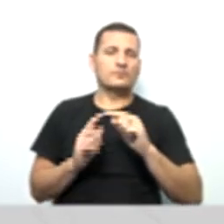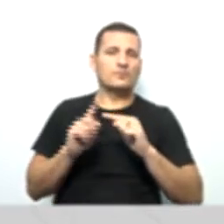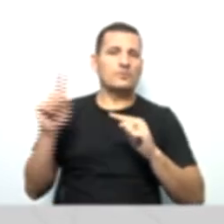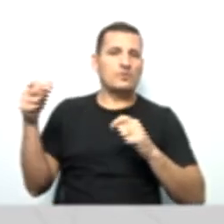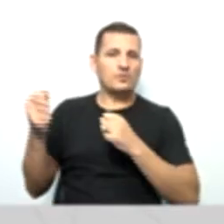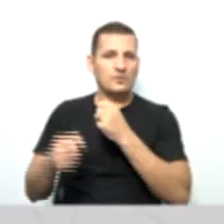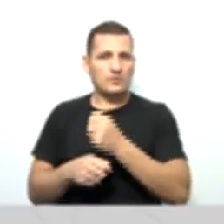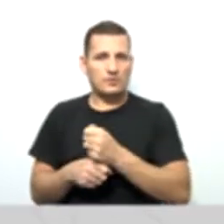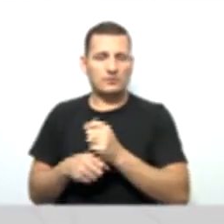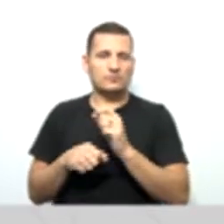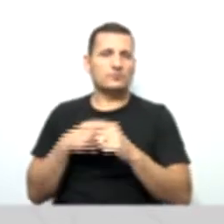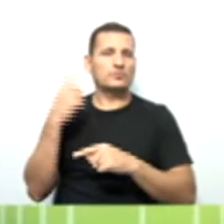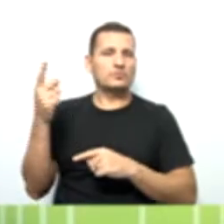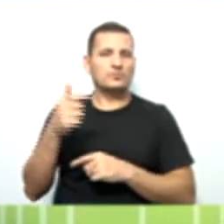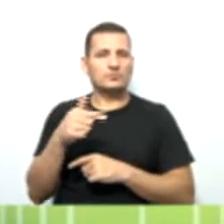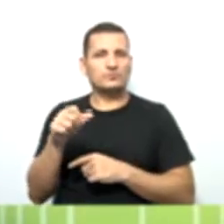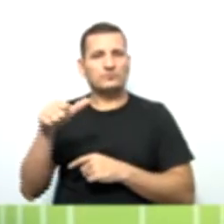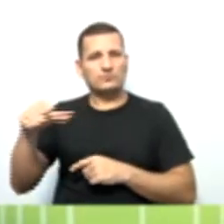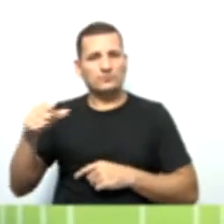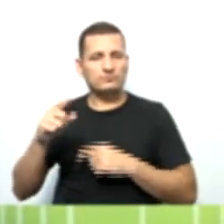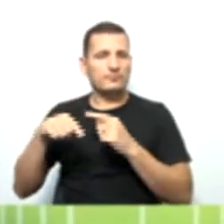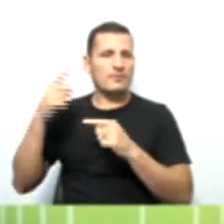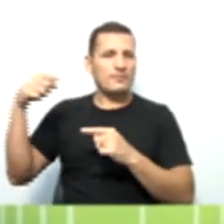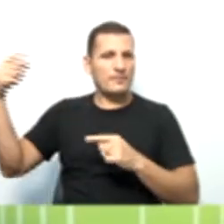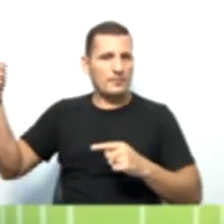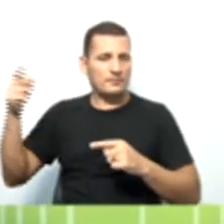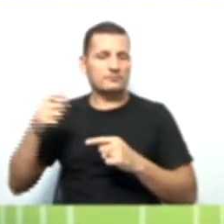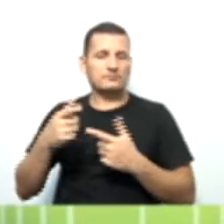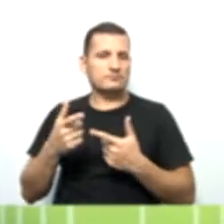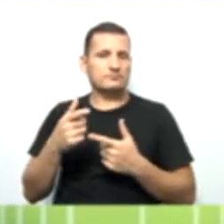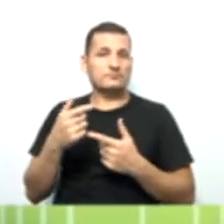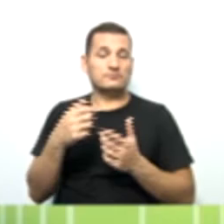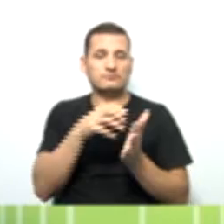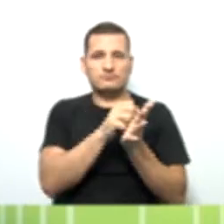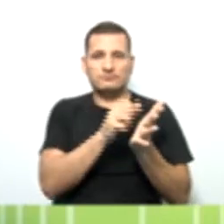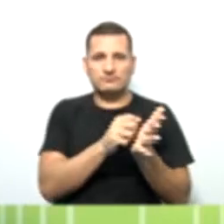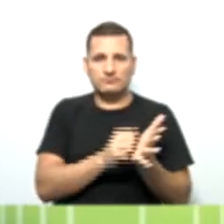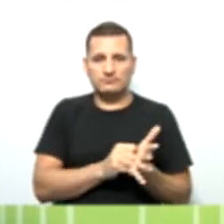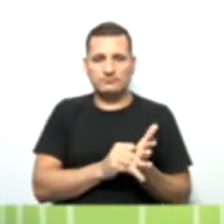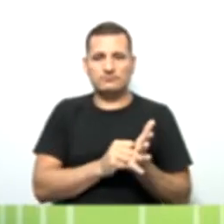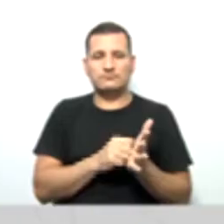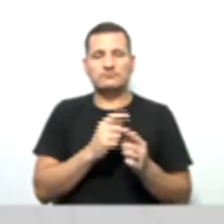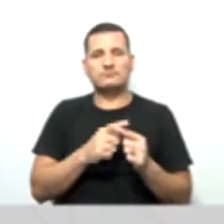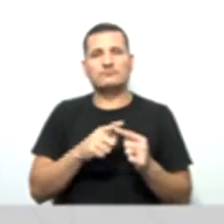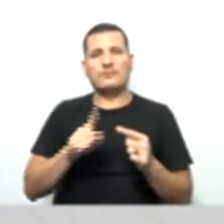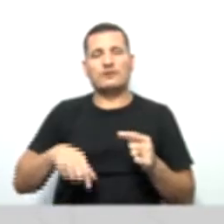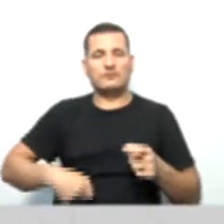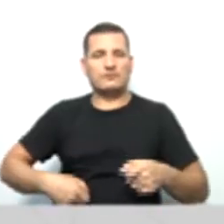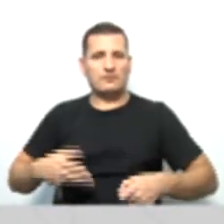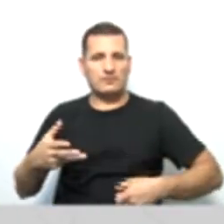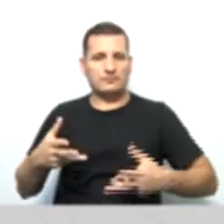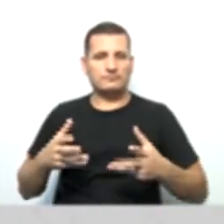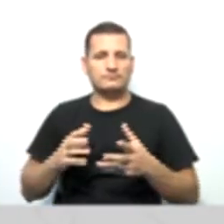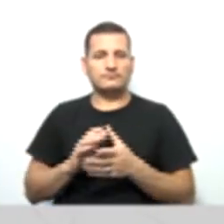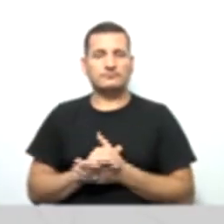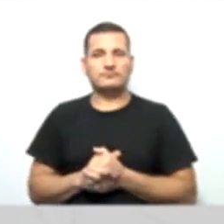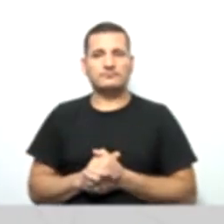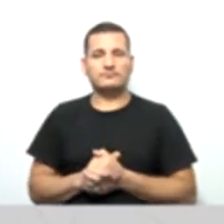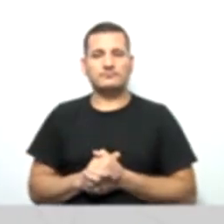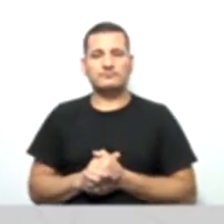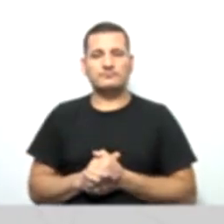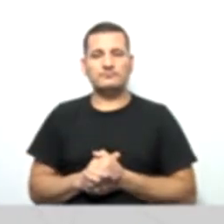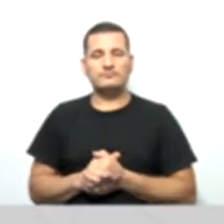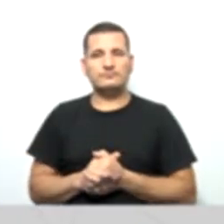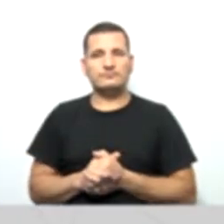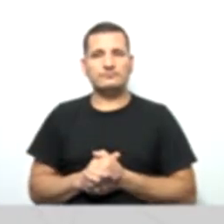de 2019, tudo isso deve ser contabilizado porque já são, o que, gente? Já são despesas, né? Já são tudo aquilo